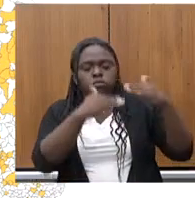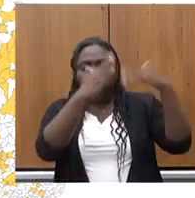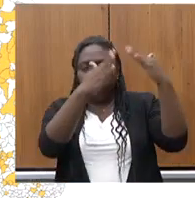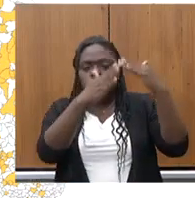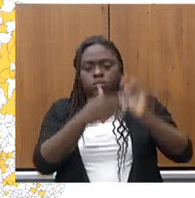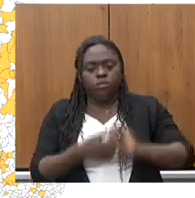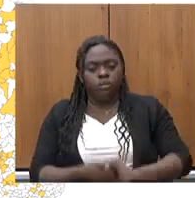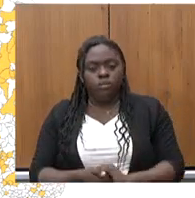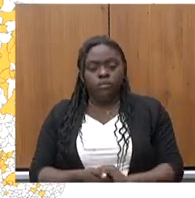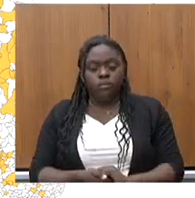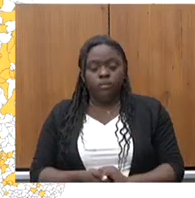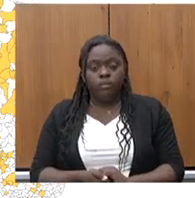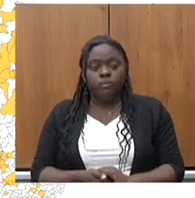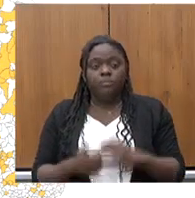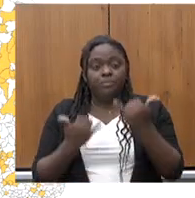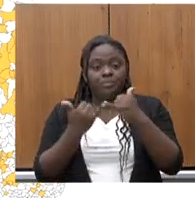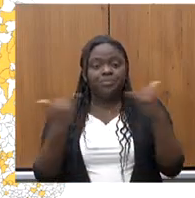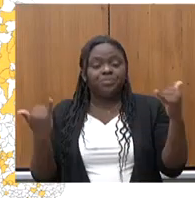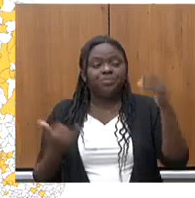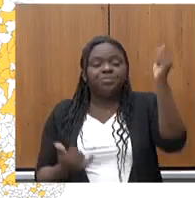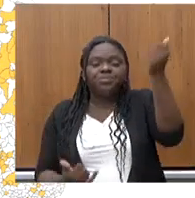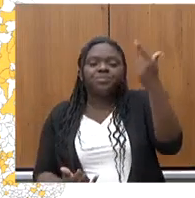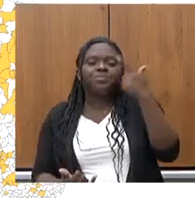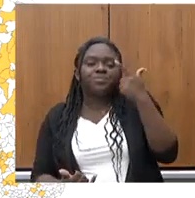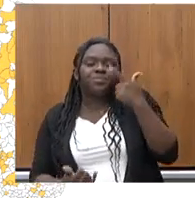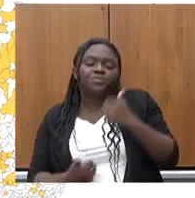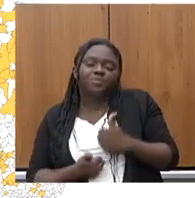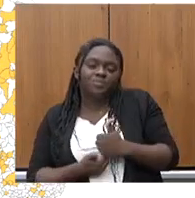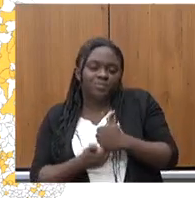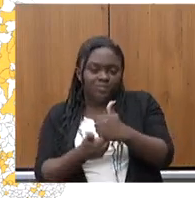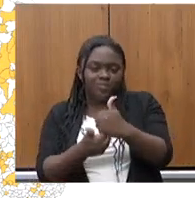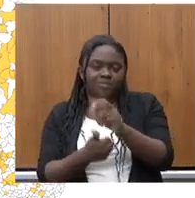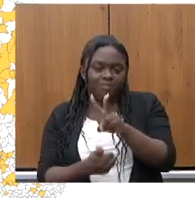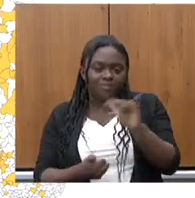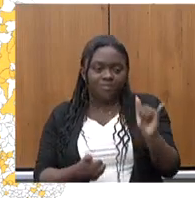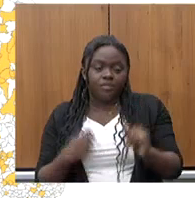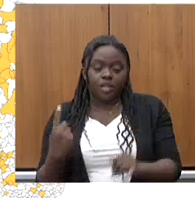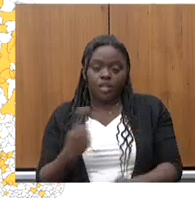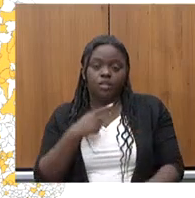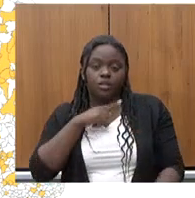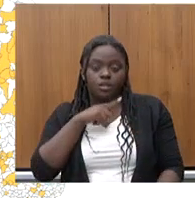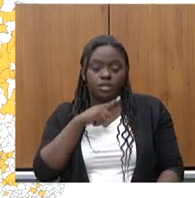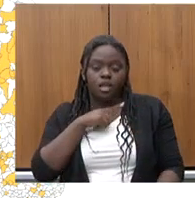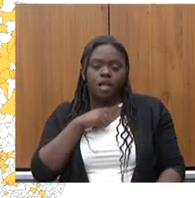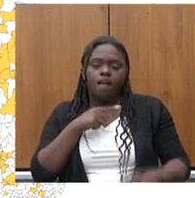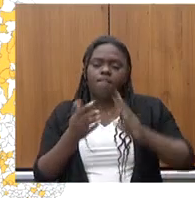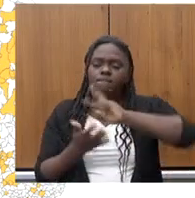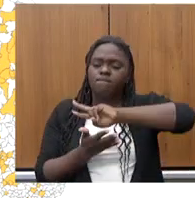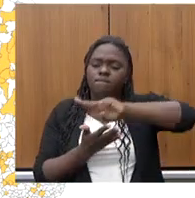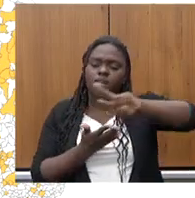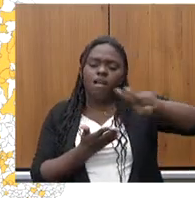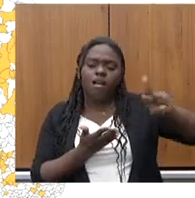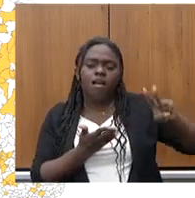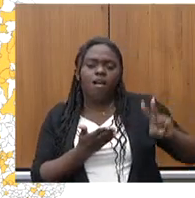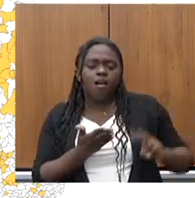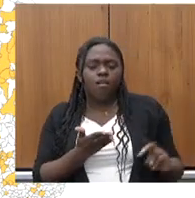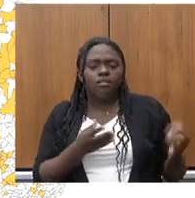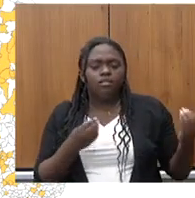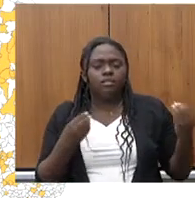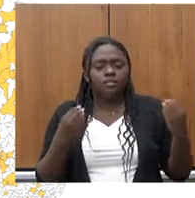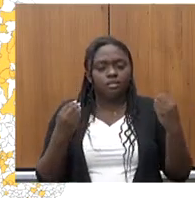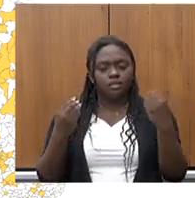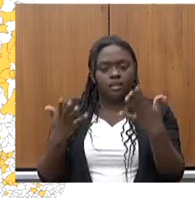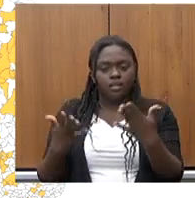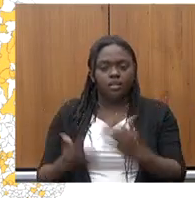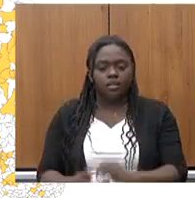E a energia solar vem corroborar com isso. Nós temos várias entregas